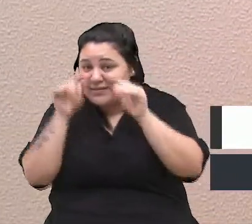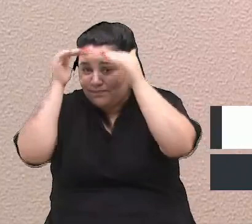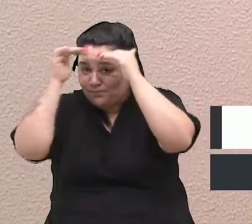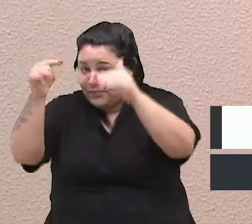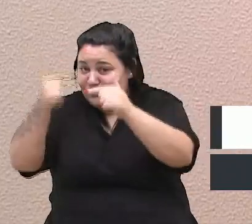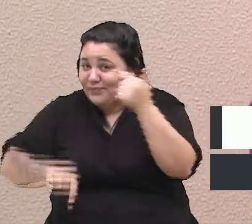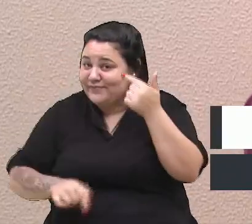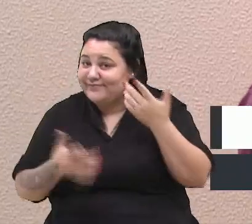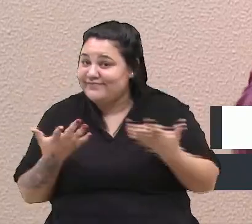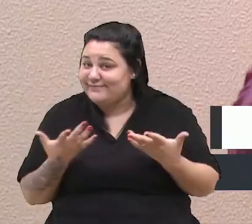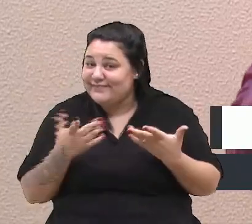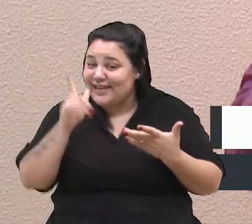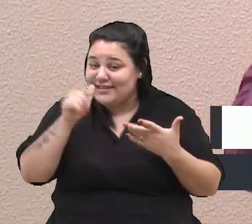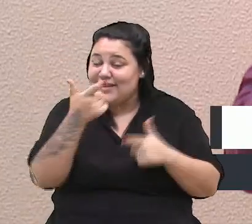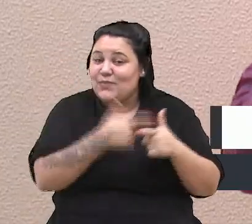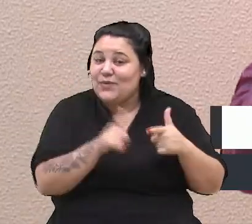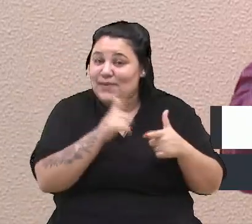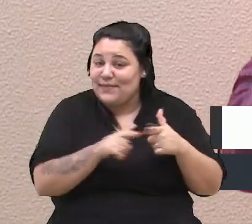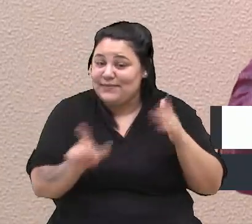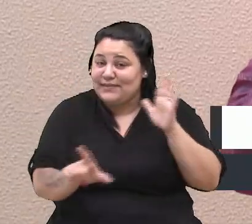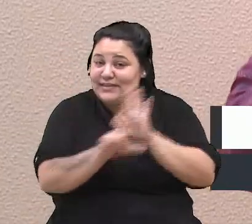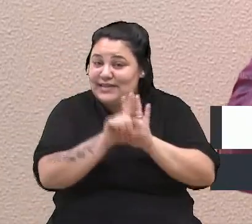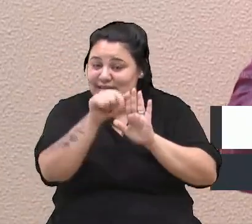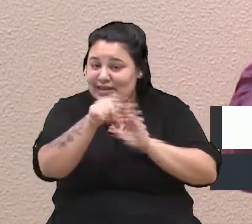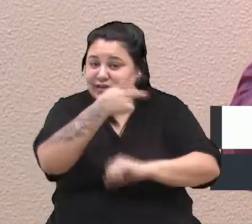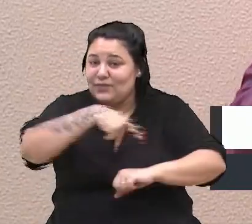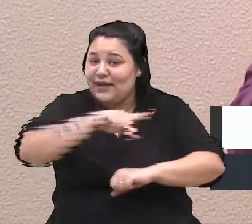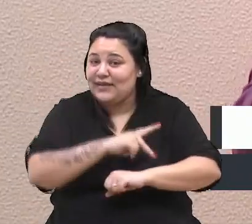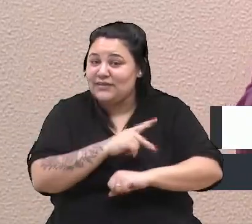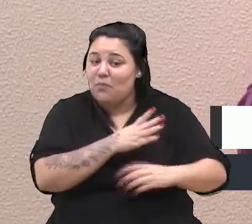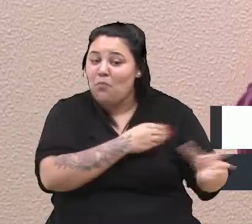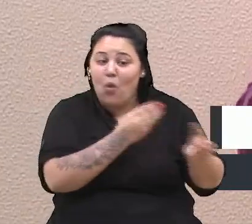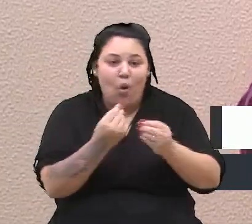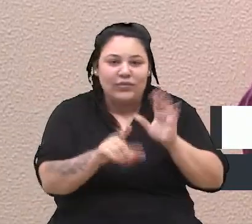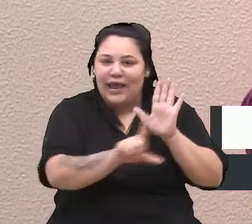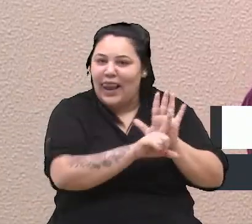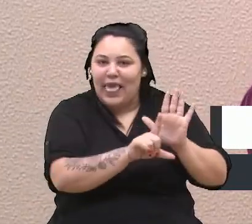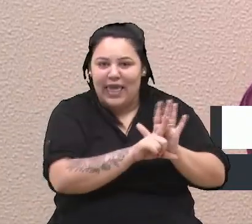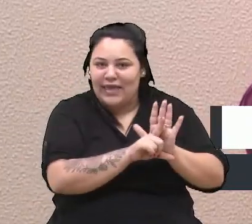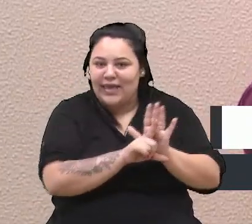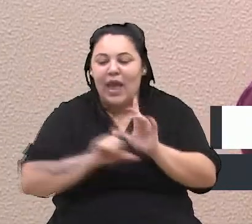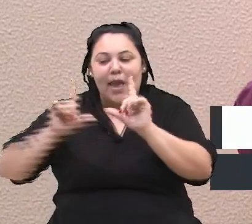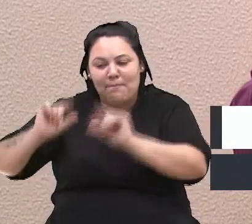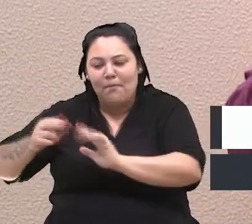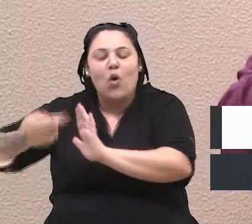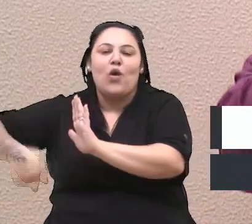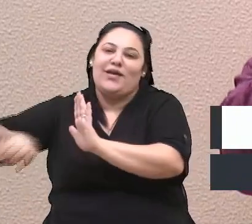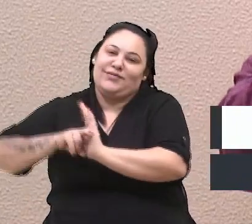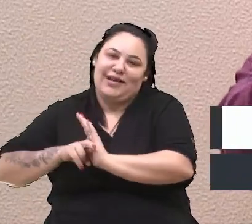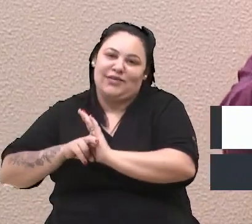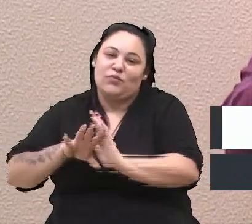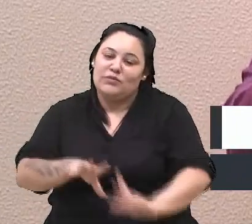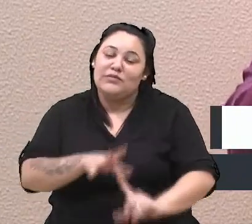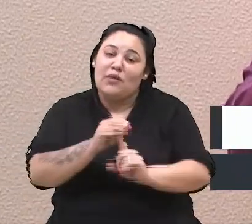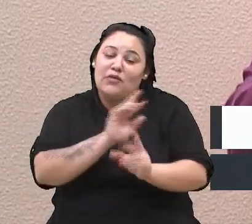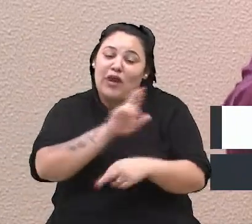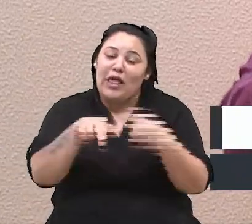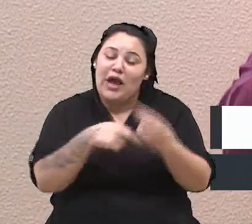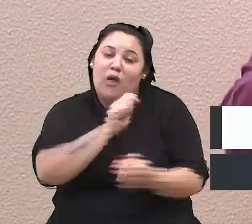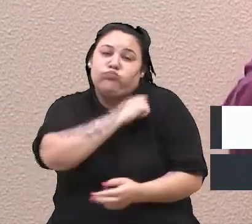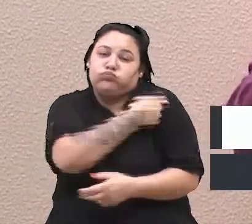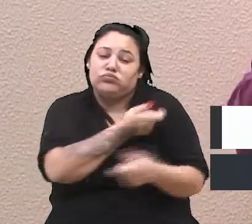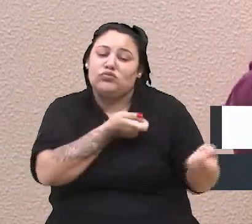Esse que é o problema das leis no país. Muita lei e pouca eficácia, principalmente na questão da fiscalização,